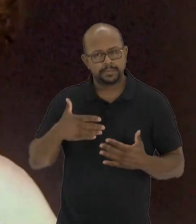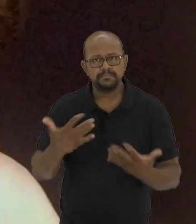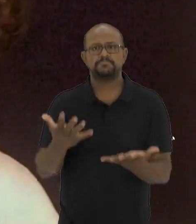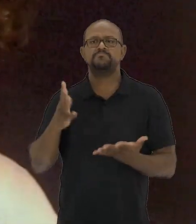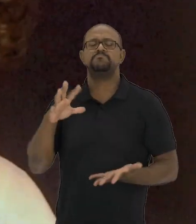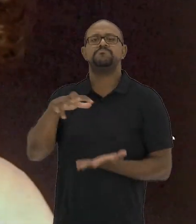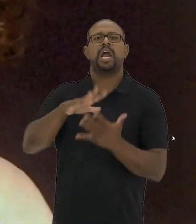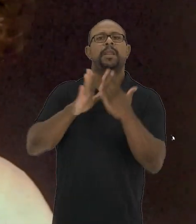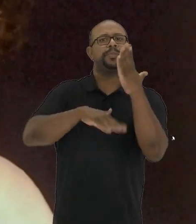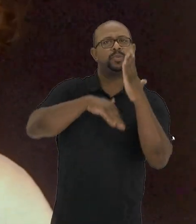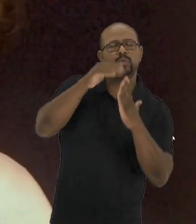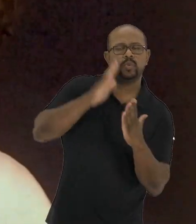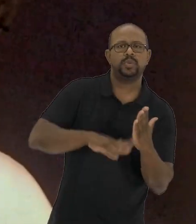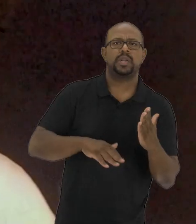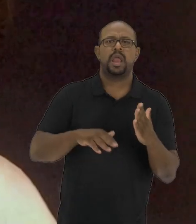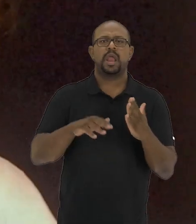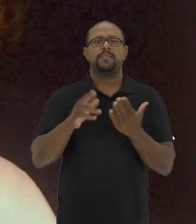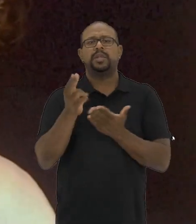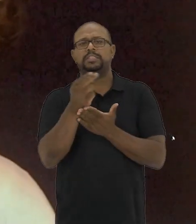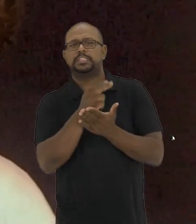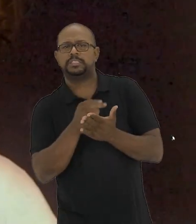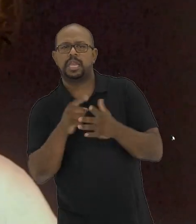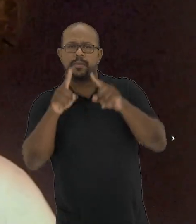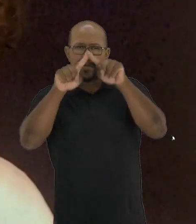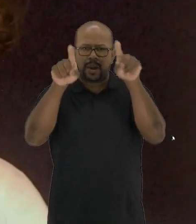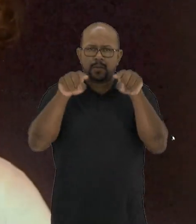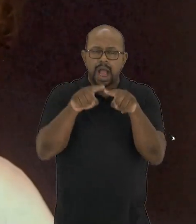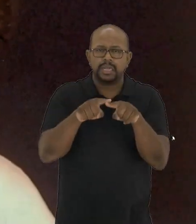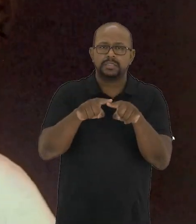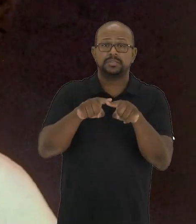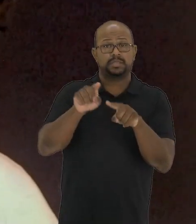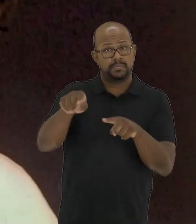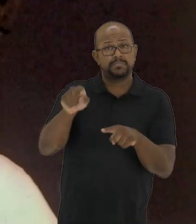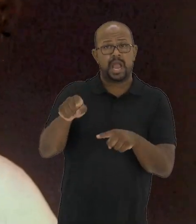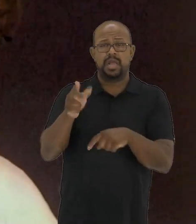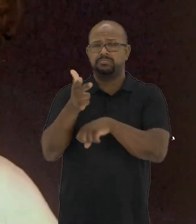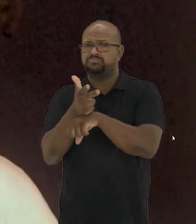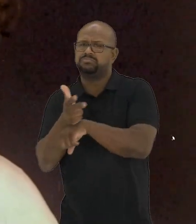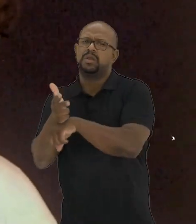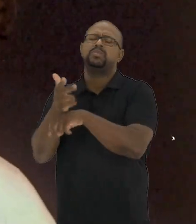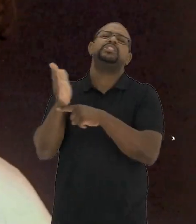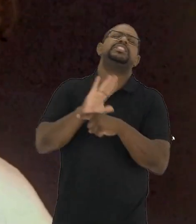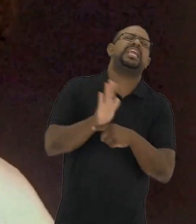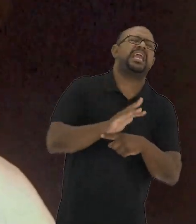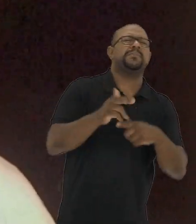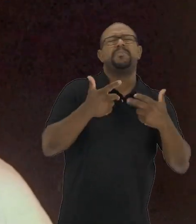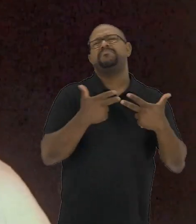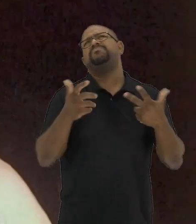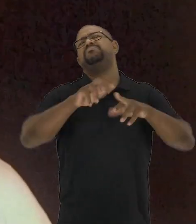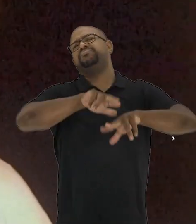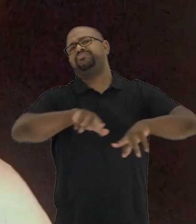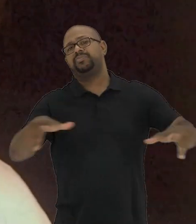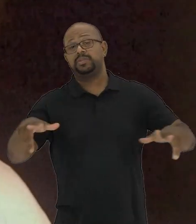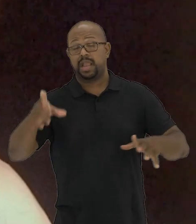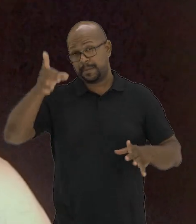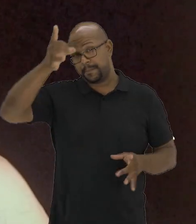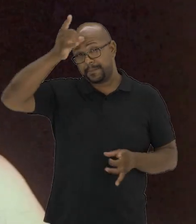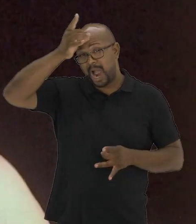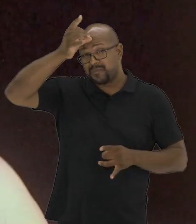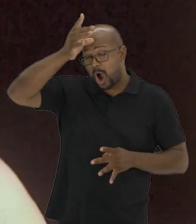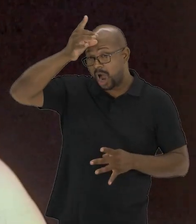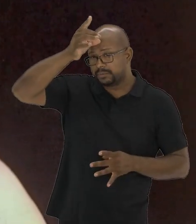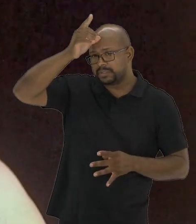renegada para a cena, para a pintura, para os quadrinhos, para a arte cinematográfica e tantas outras.